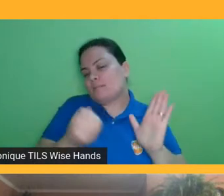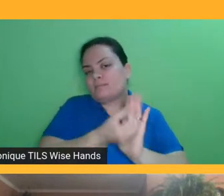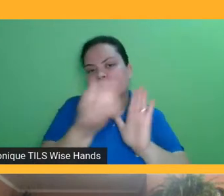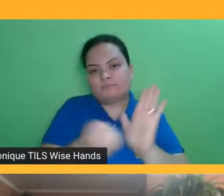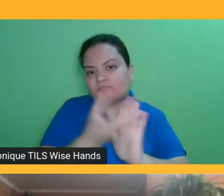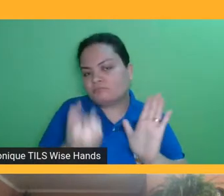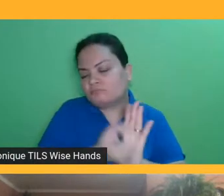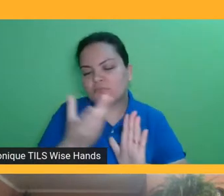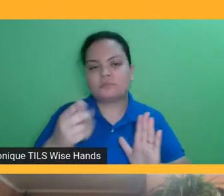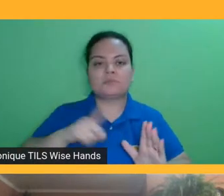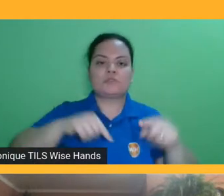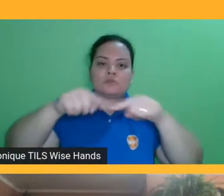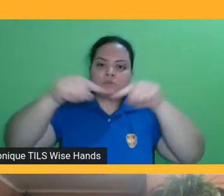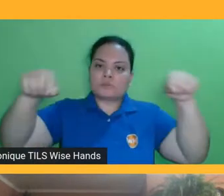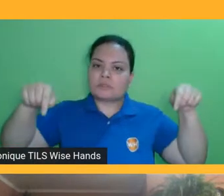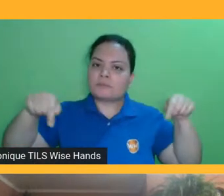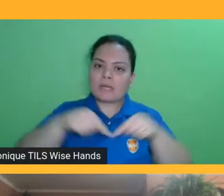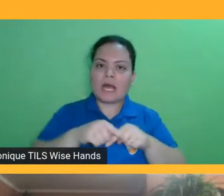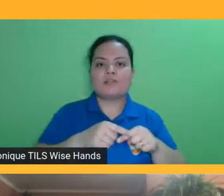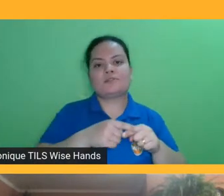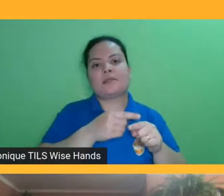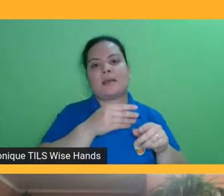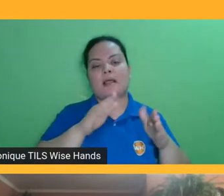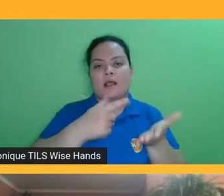como que vocês enxergam isso?